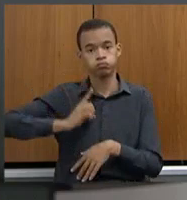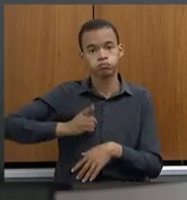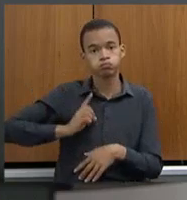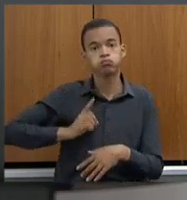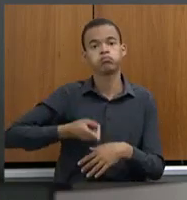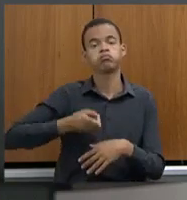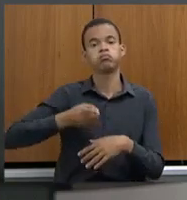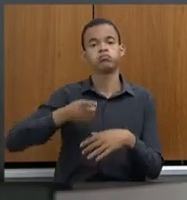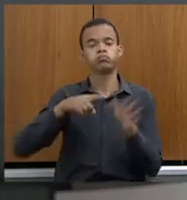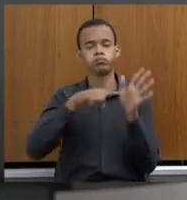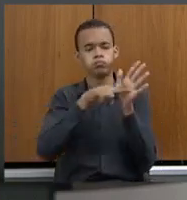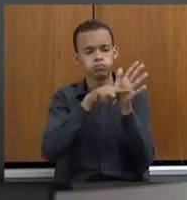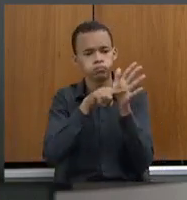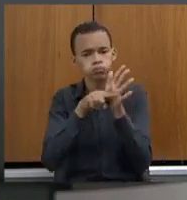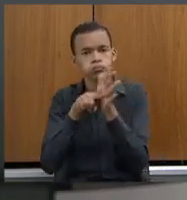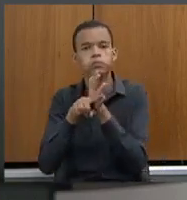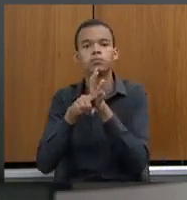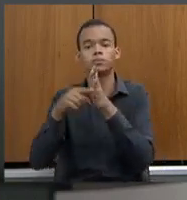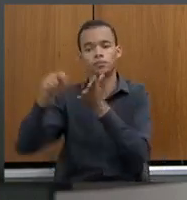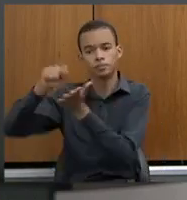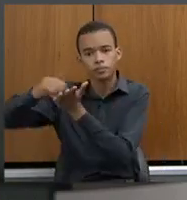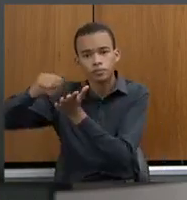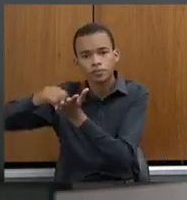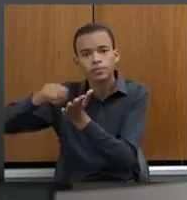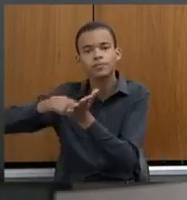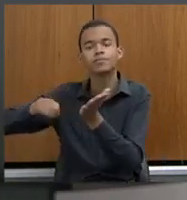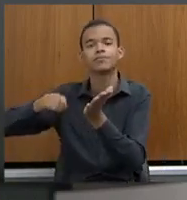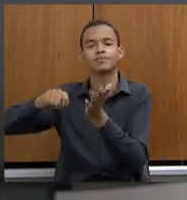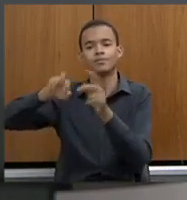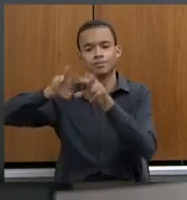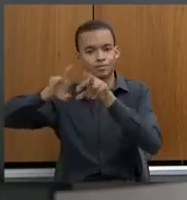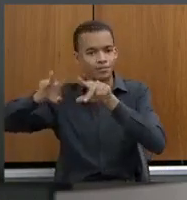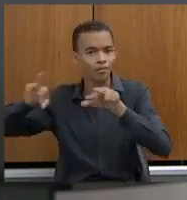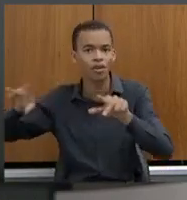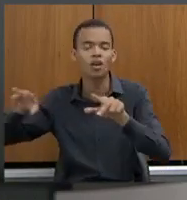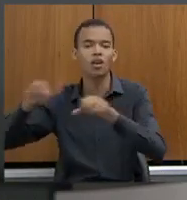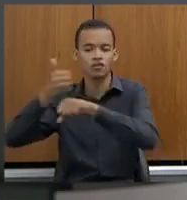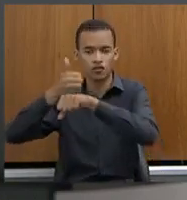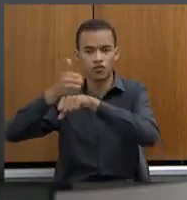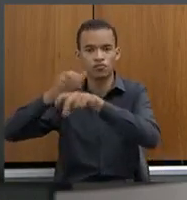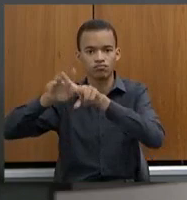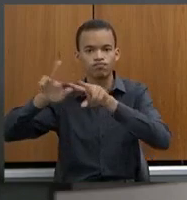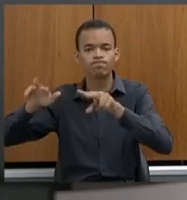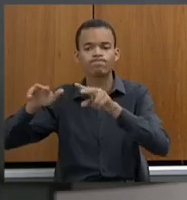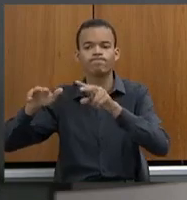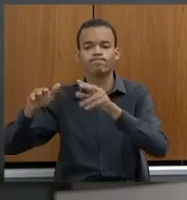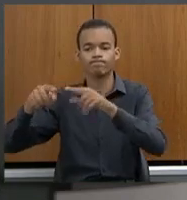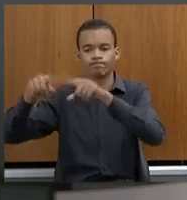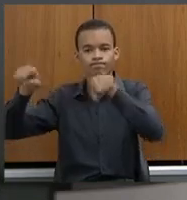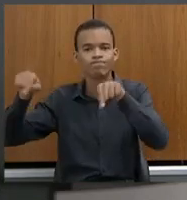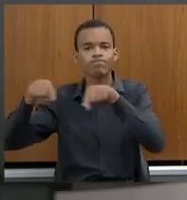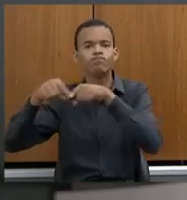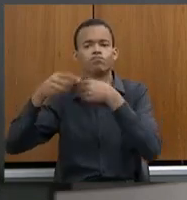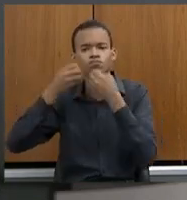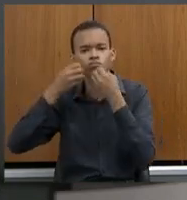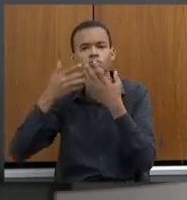investigador, do escrivão, do perito, do médico-legista, ou seja, de todos aqueles do auxiliar,